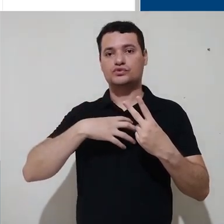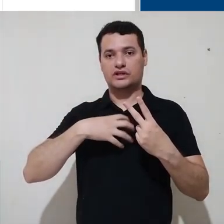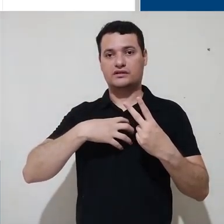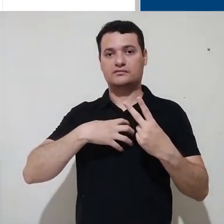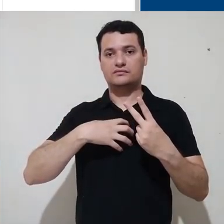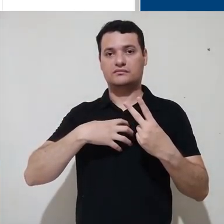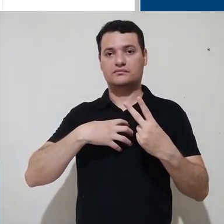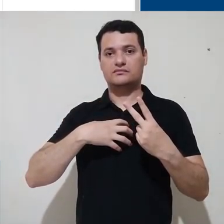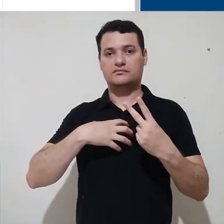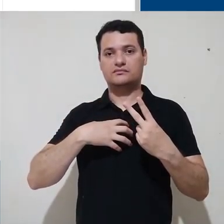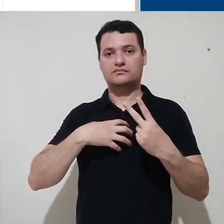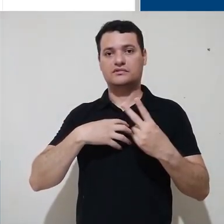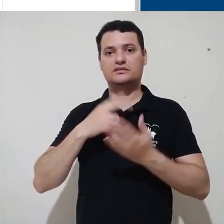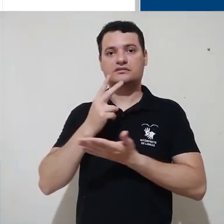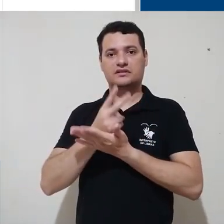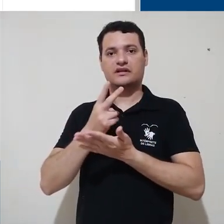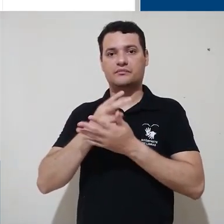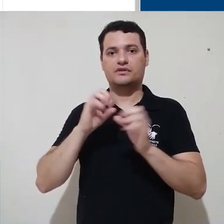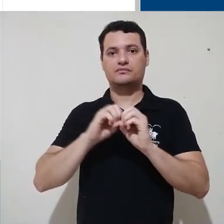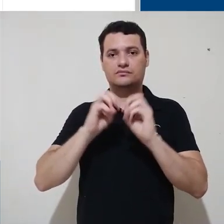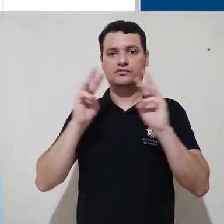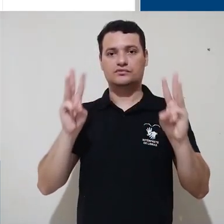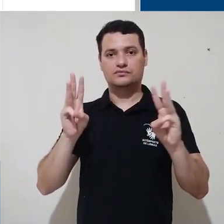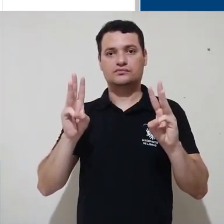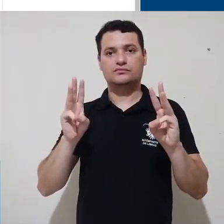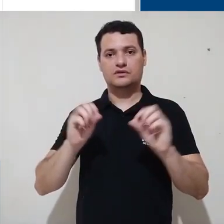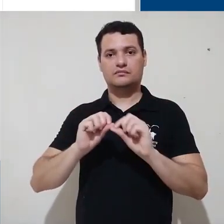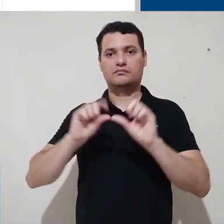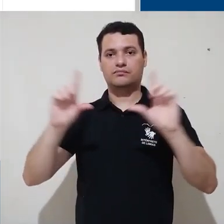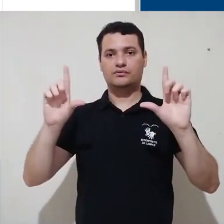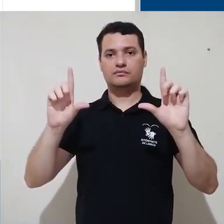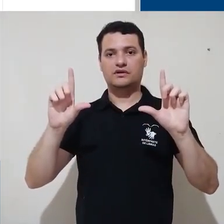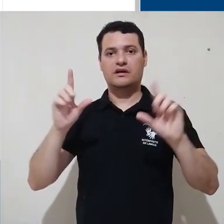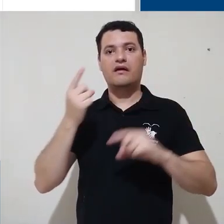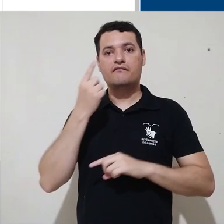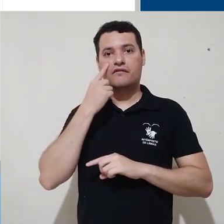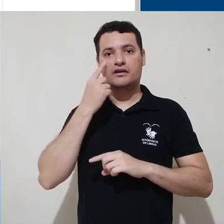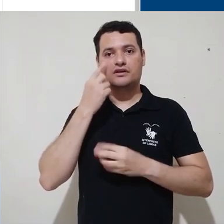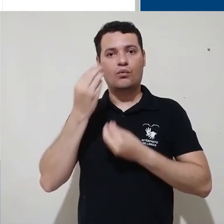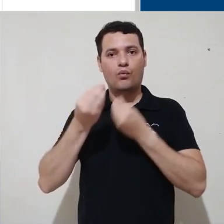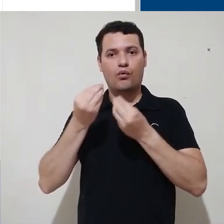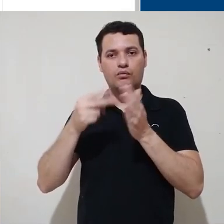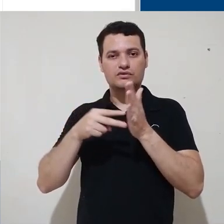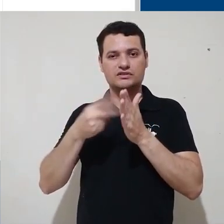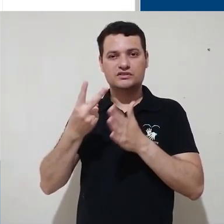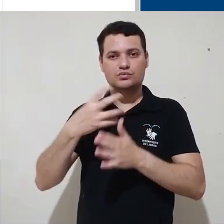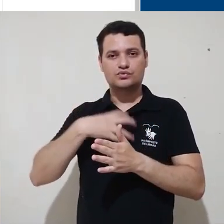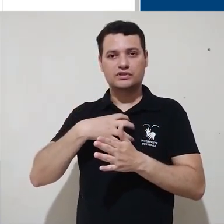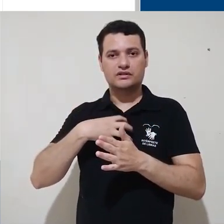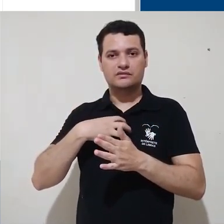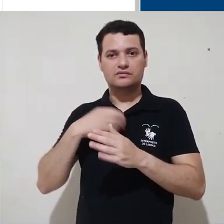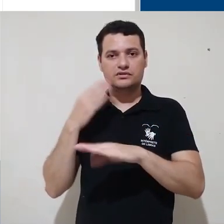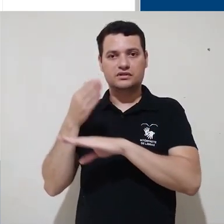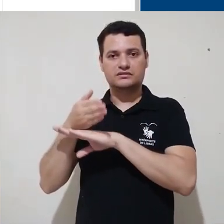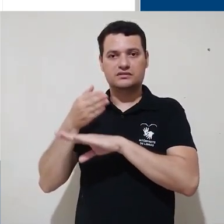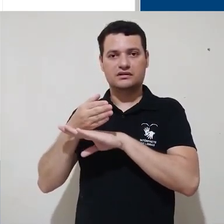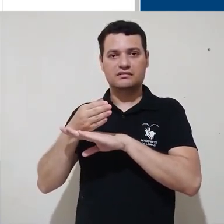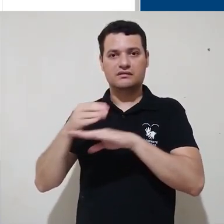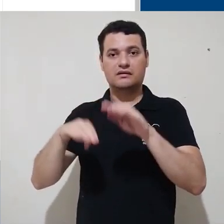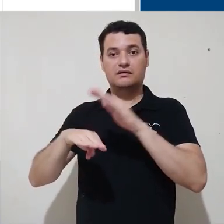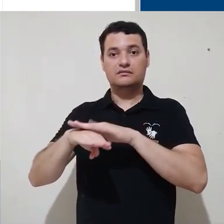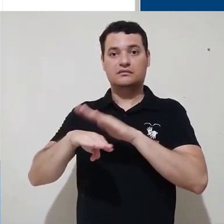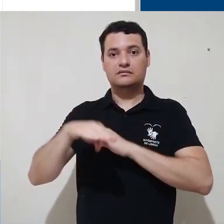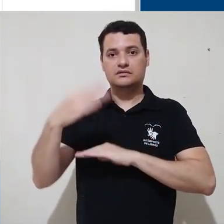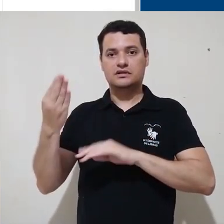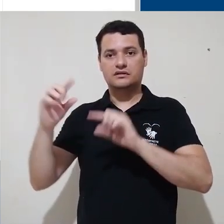as instalações do Moodle. Para acessar a tela de login do Moodle, você pode vir aqui no direito,